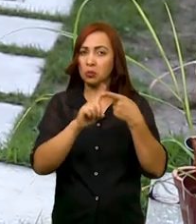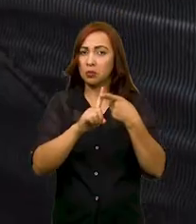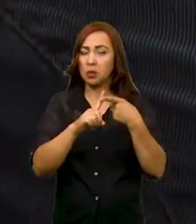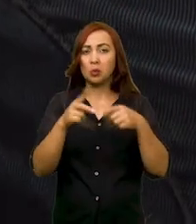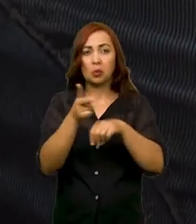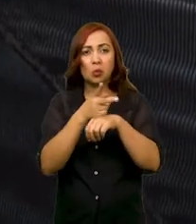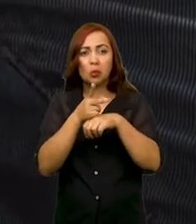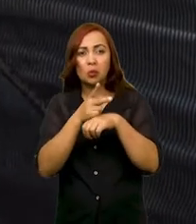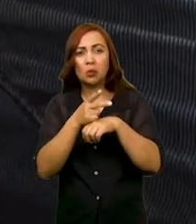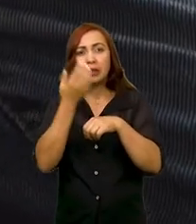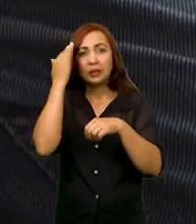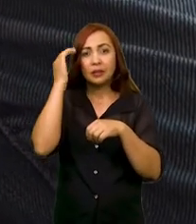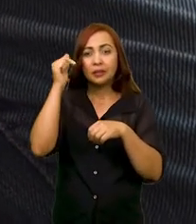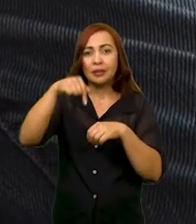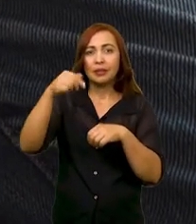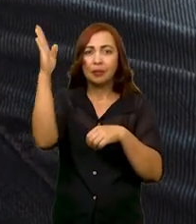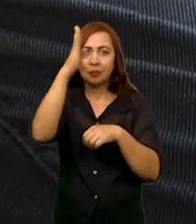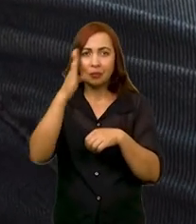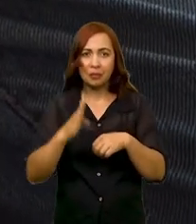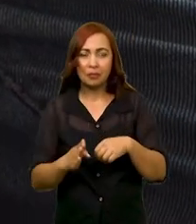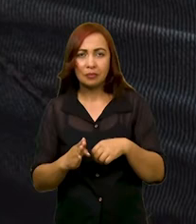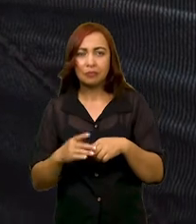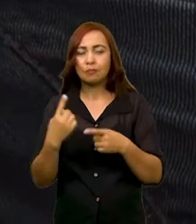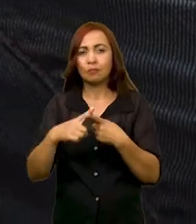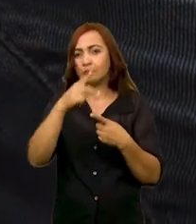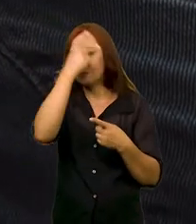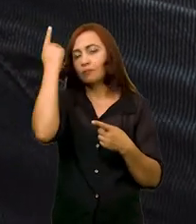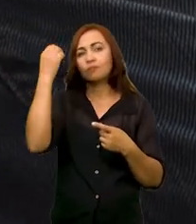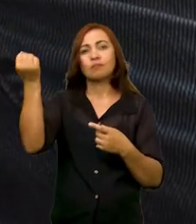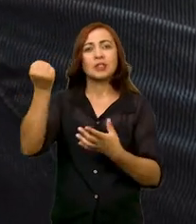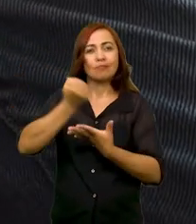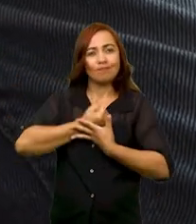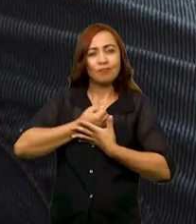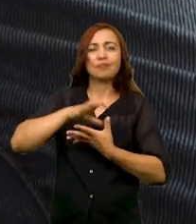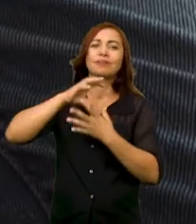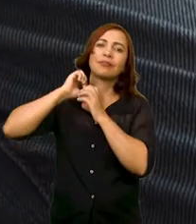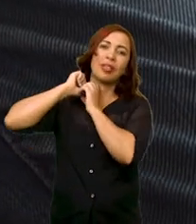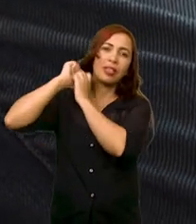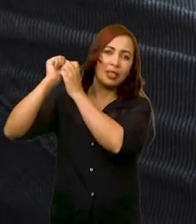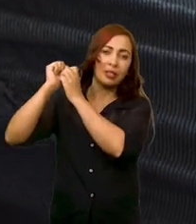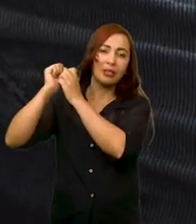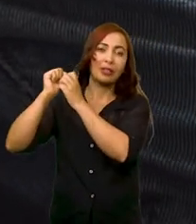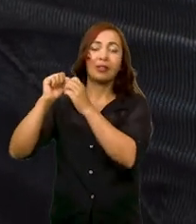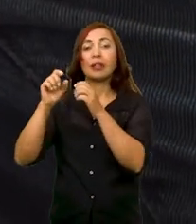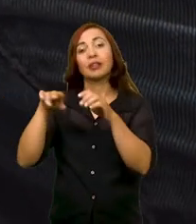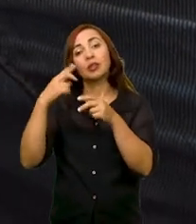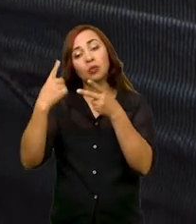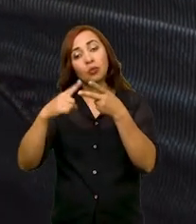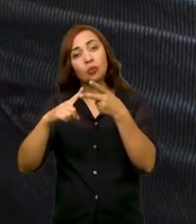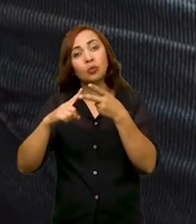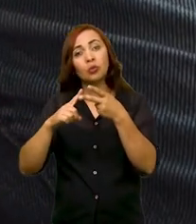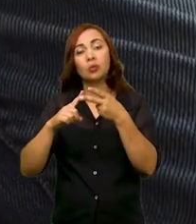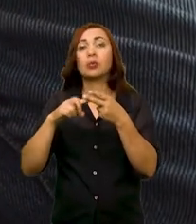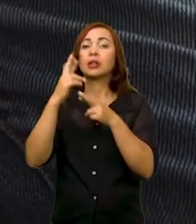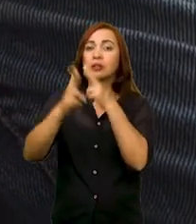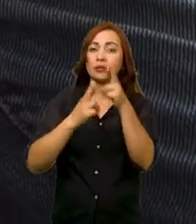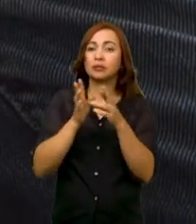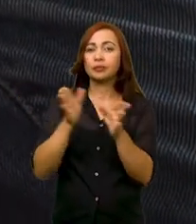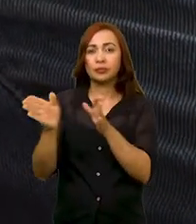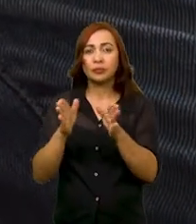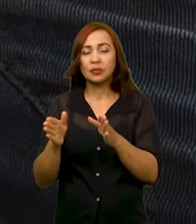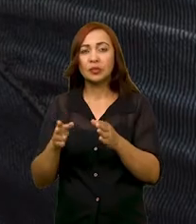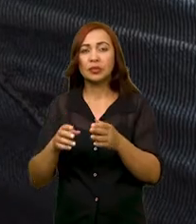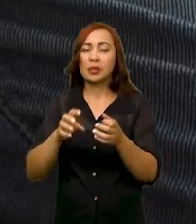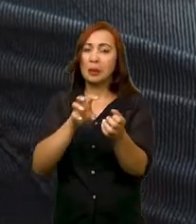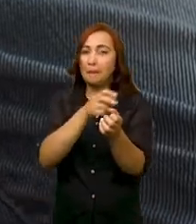sobre tentativas de suicídio no Brasil e o segundo sobre as correlações entre automutilações e